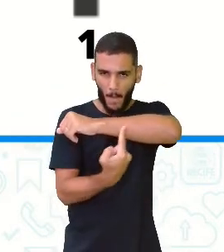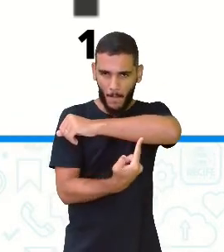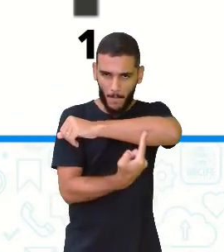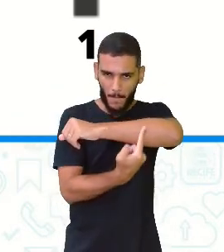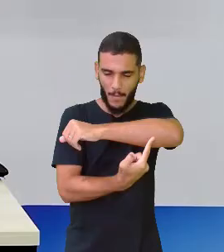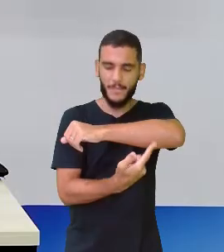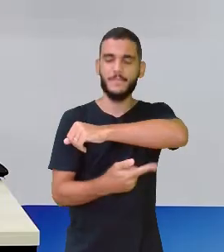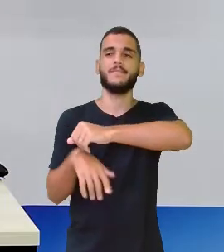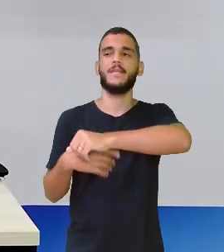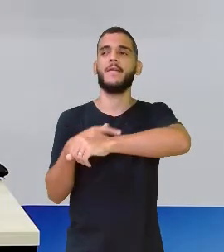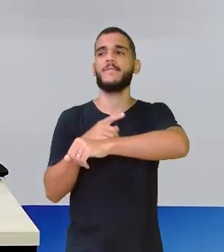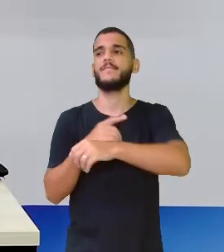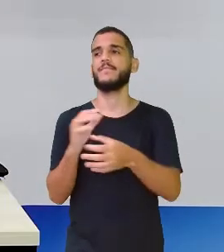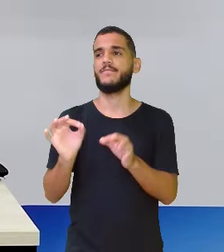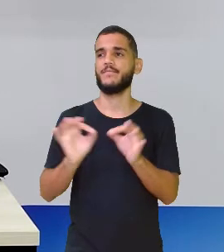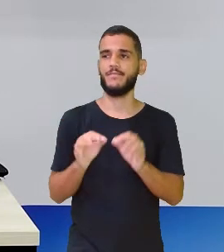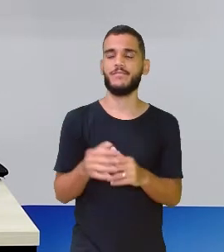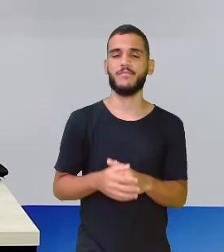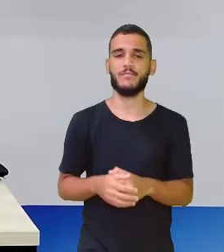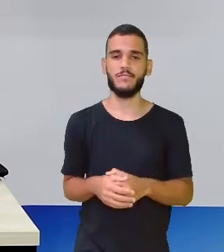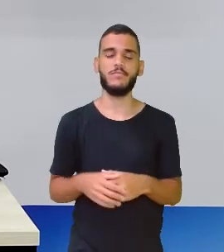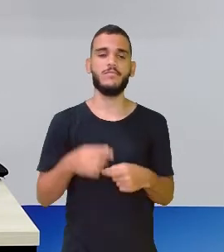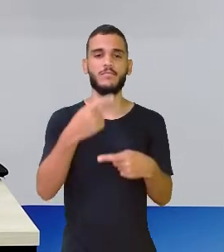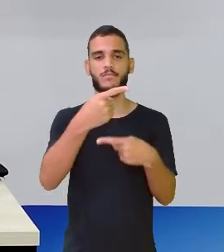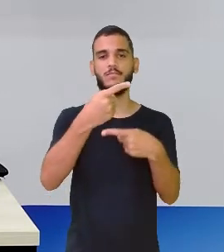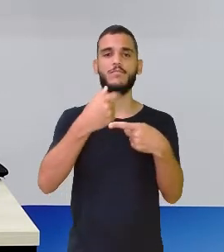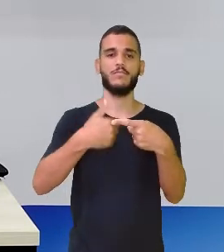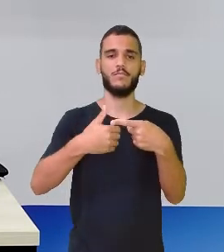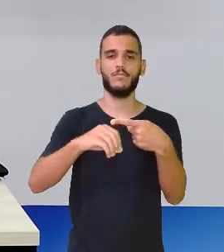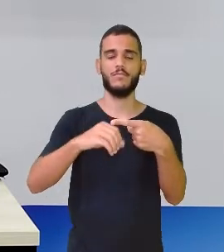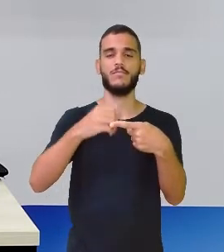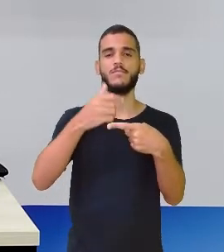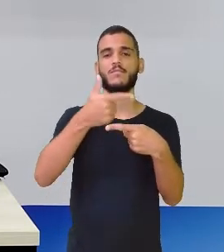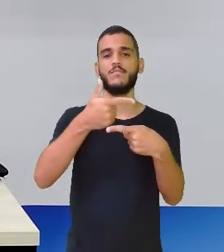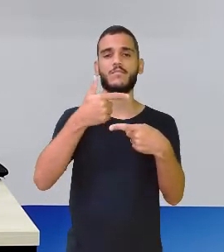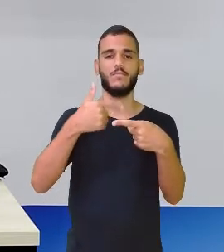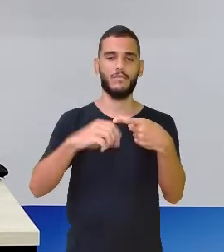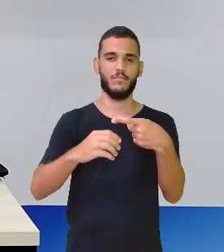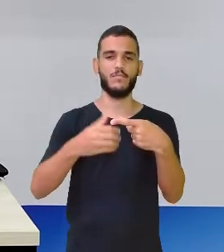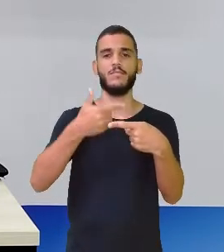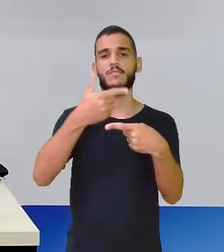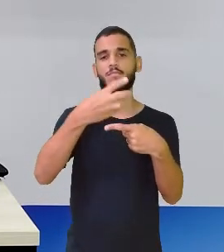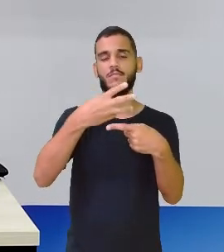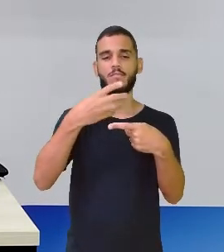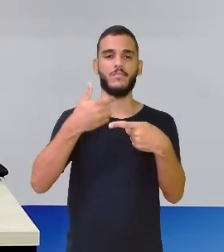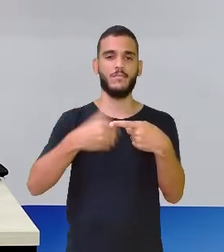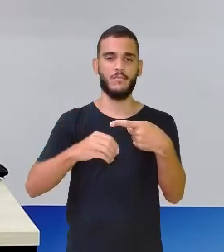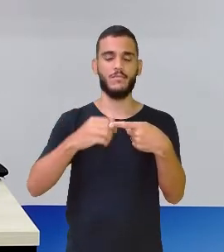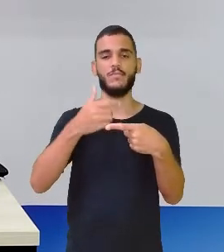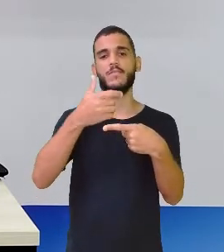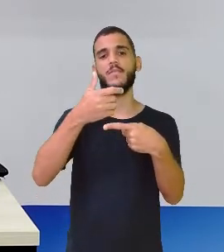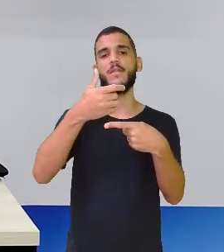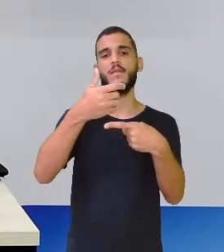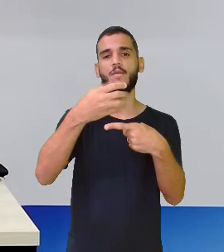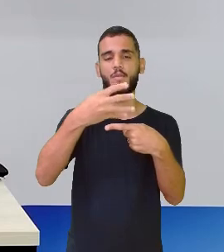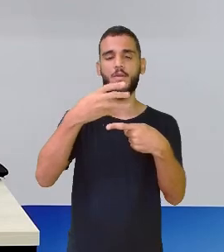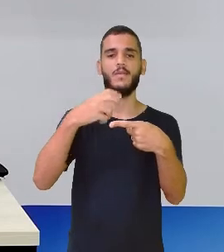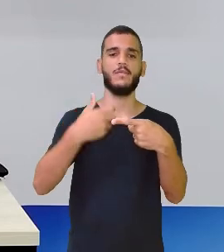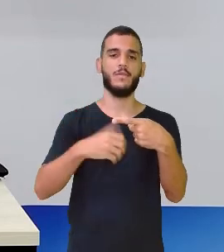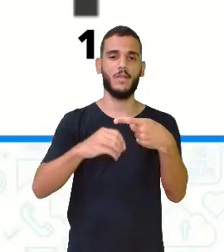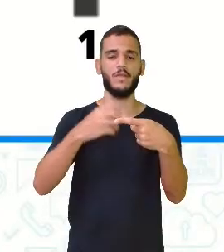régua e fazendo uma parte de dez, duas, três, quatro, cinco, seis, sete, oito,